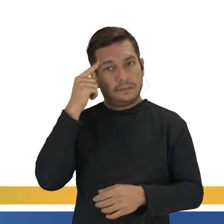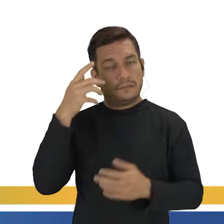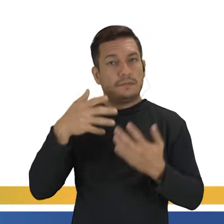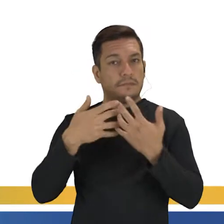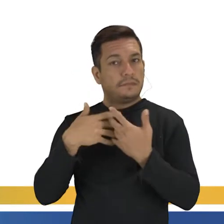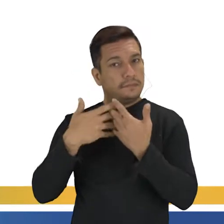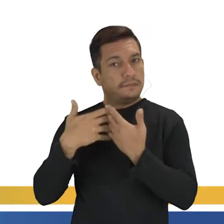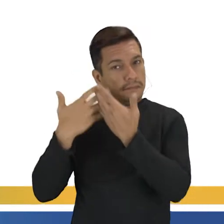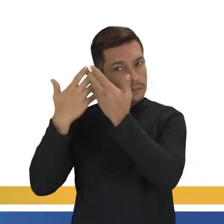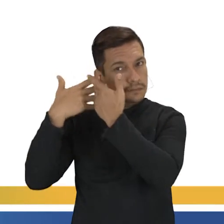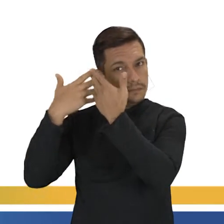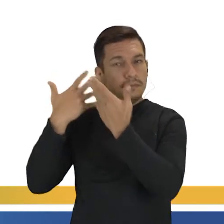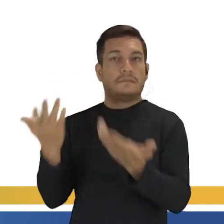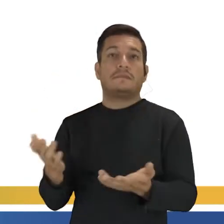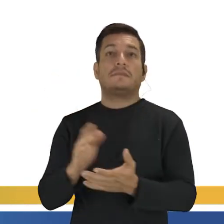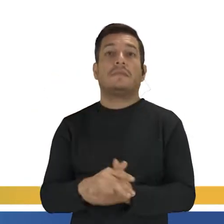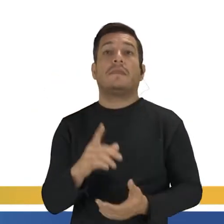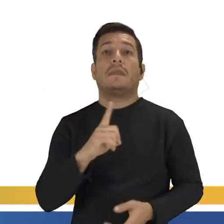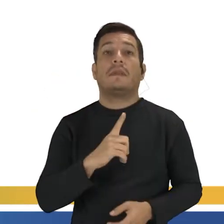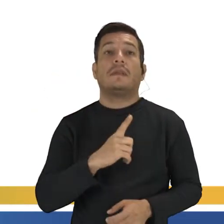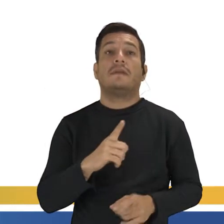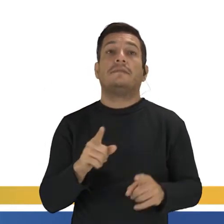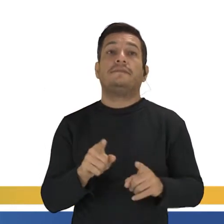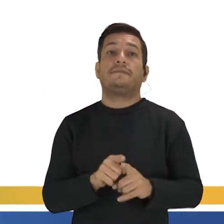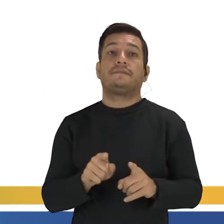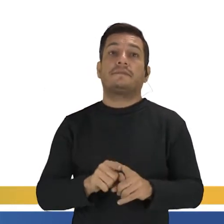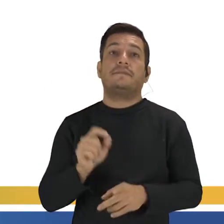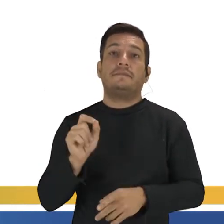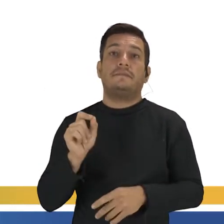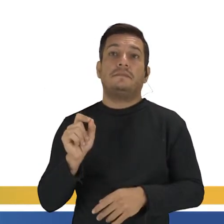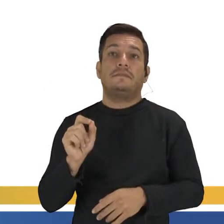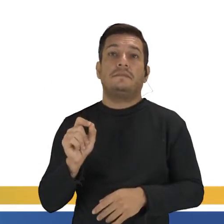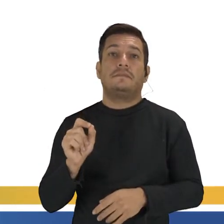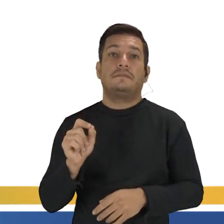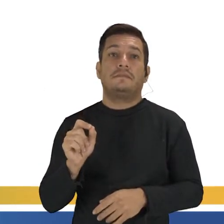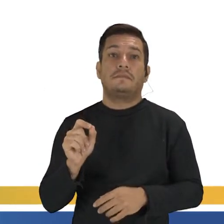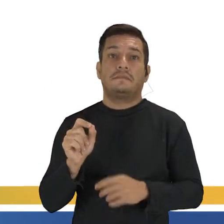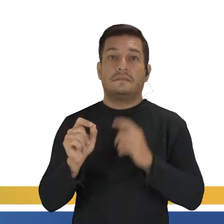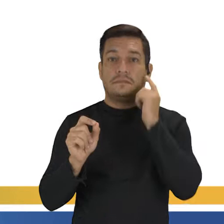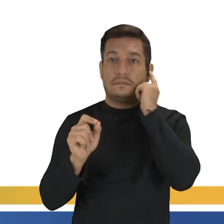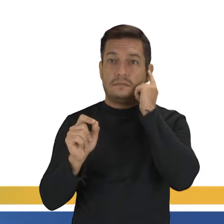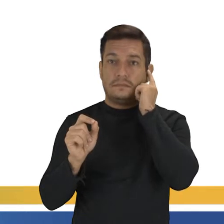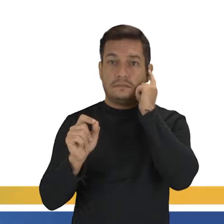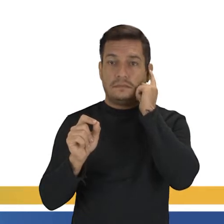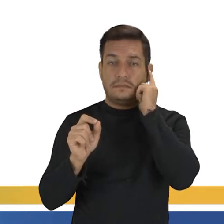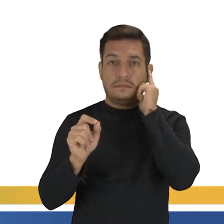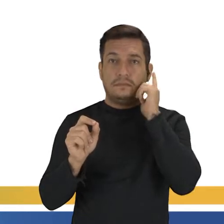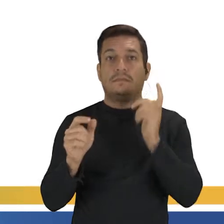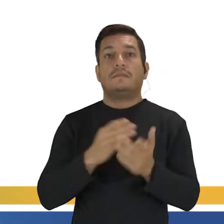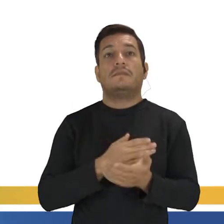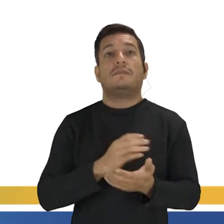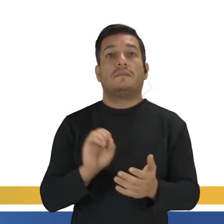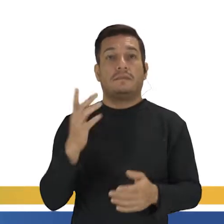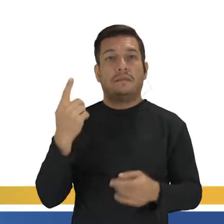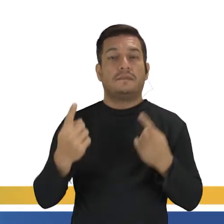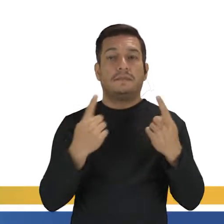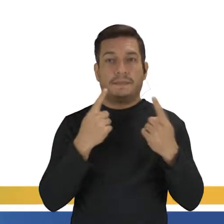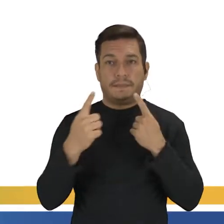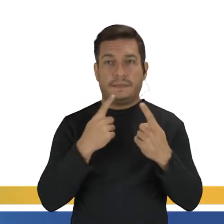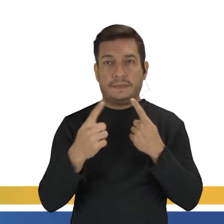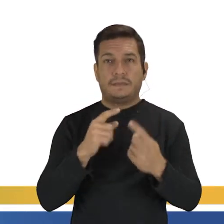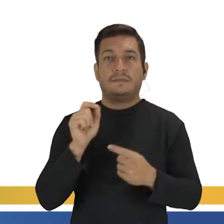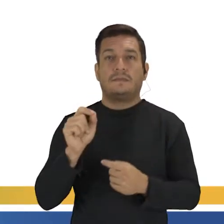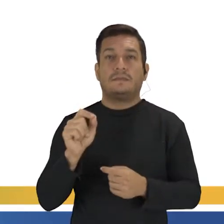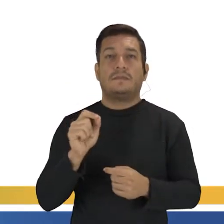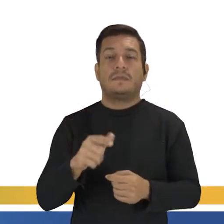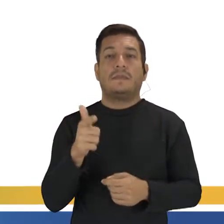interrogação. A gente tem, né? O que iniciou toda essa discussão, que foi